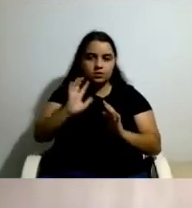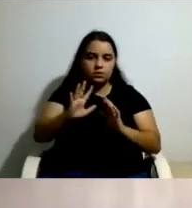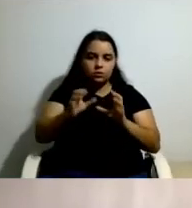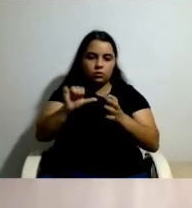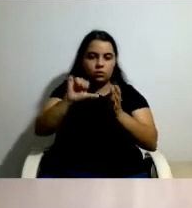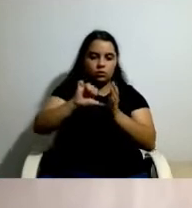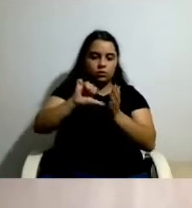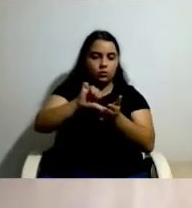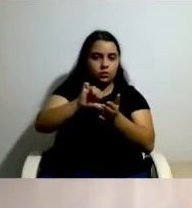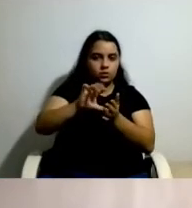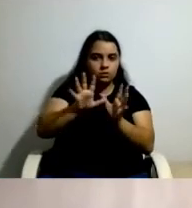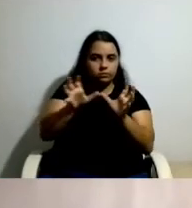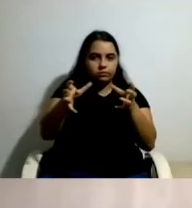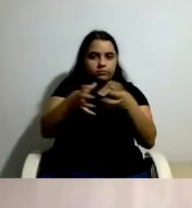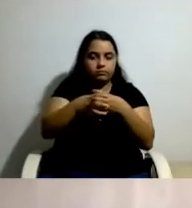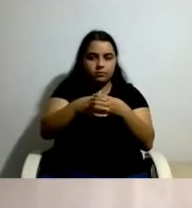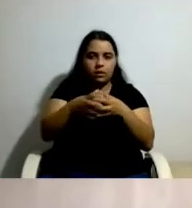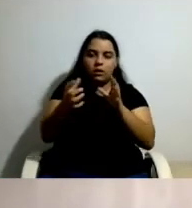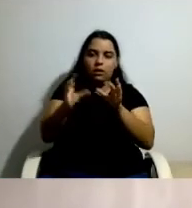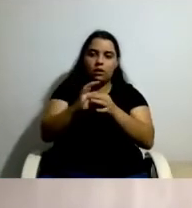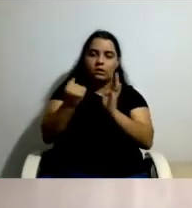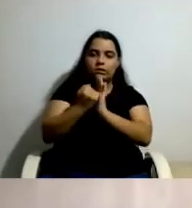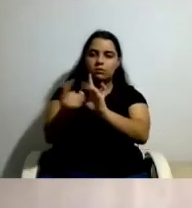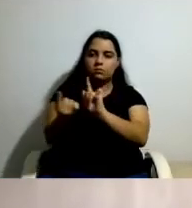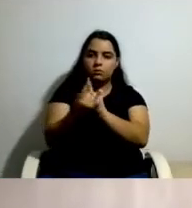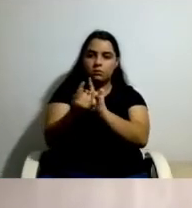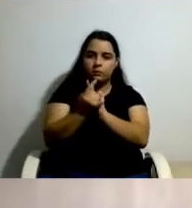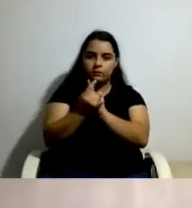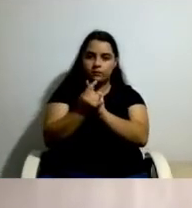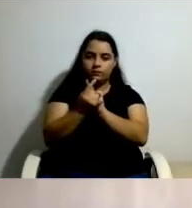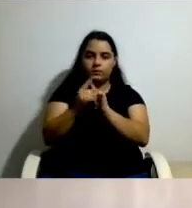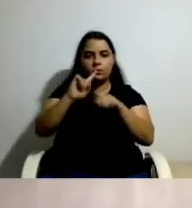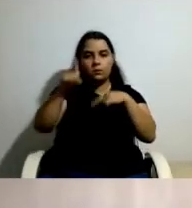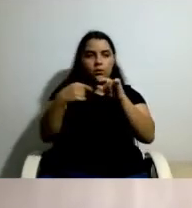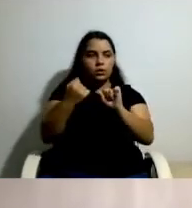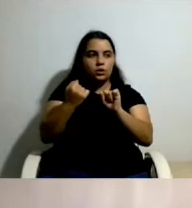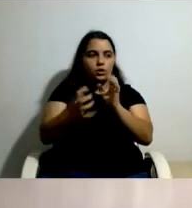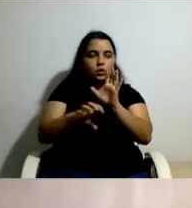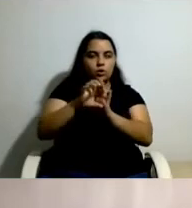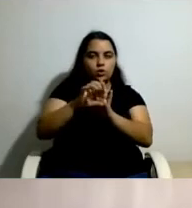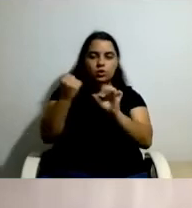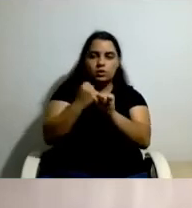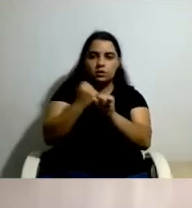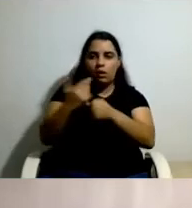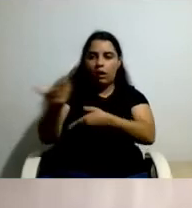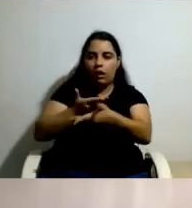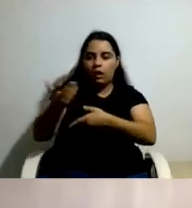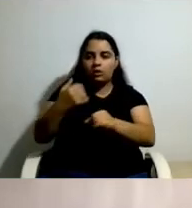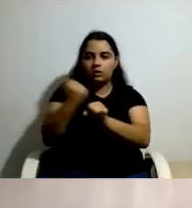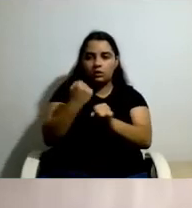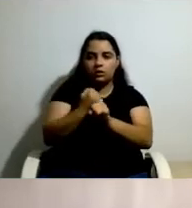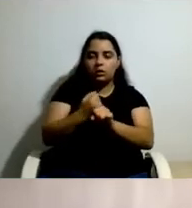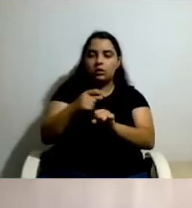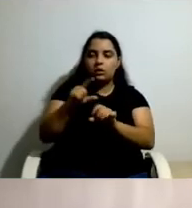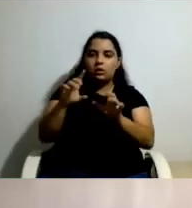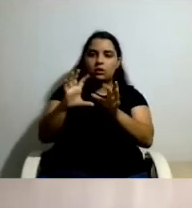à assistência pessoal. Depois, as relações laborais e as condições de trabalho e a questão das assistências pessoais e